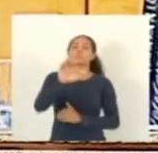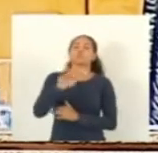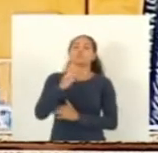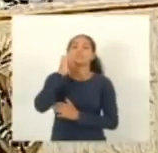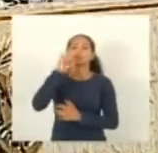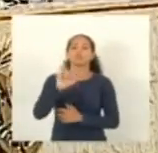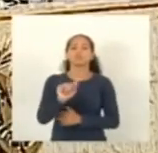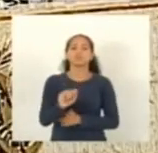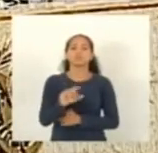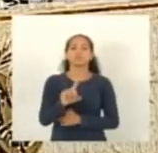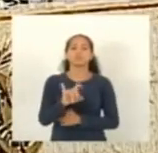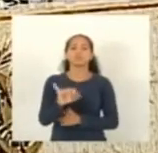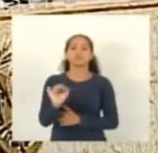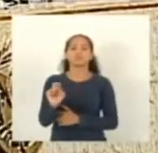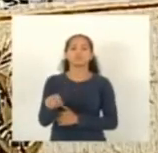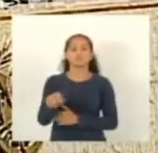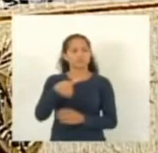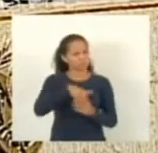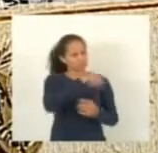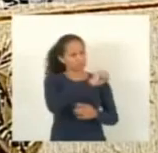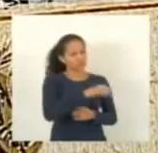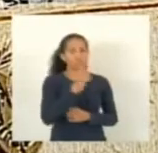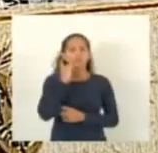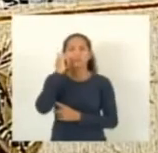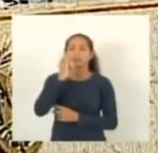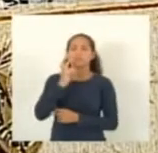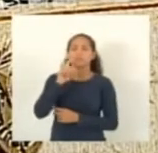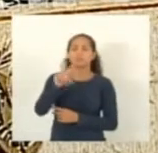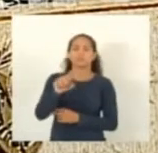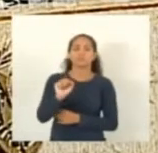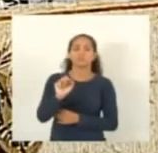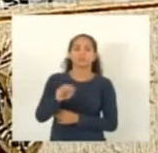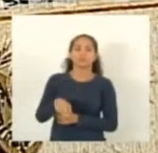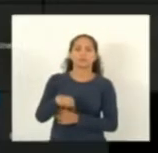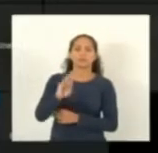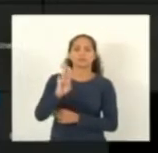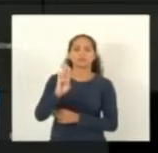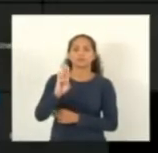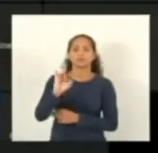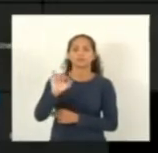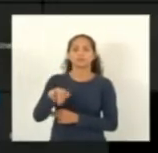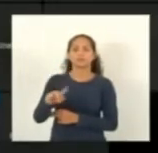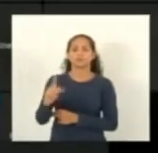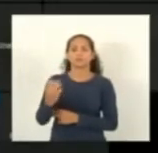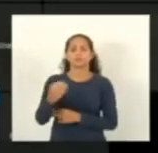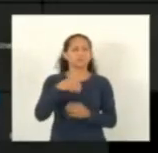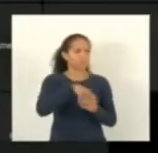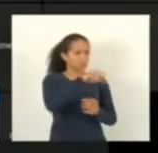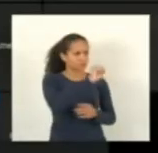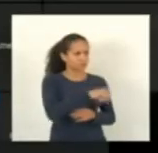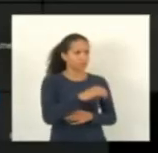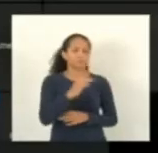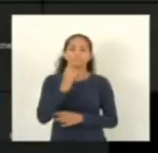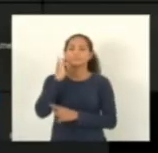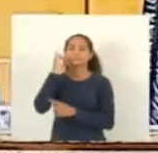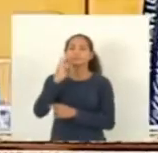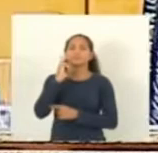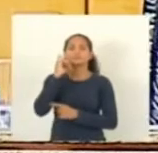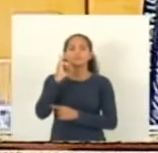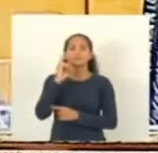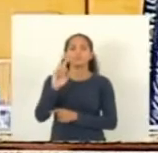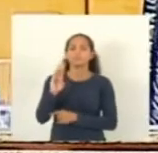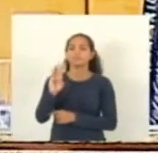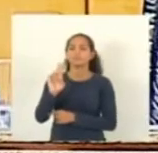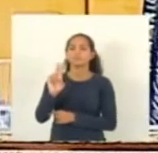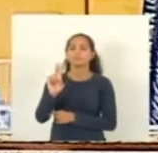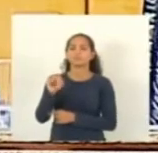Espíndola vota sim senhor presidente vota sim deputado Alexandre Xambinho vota sim senhor presidente vota sim deputado